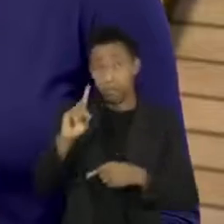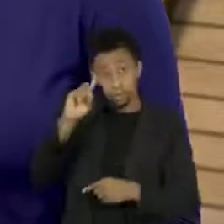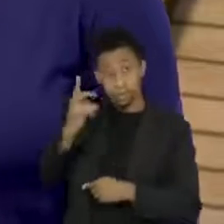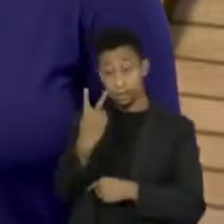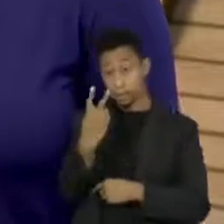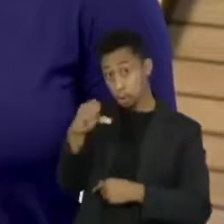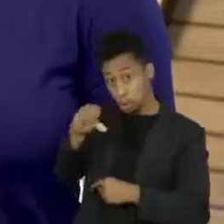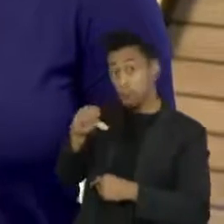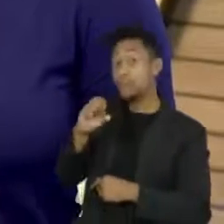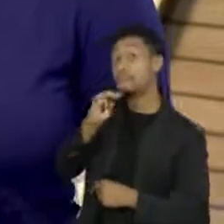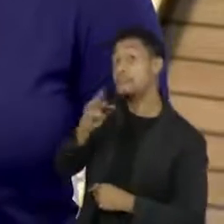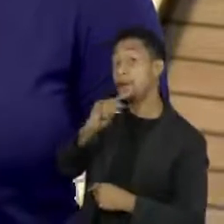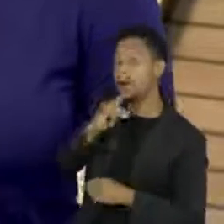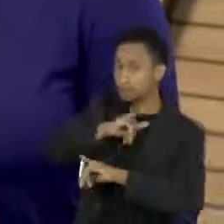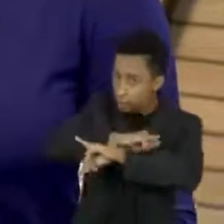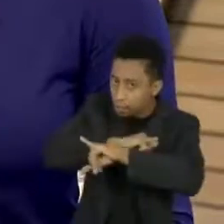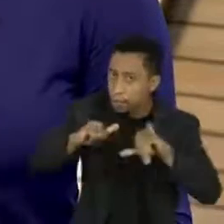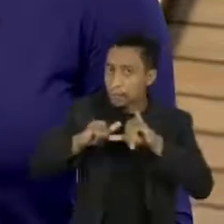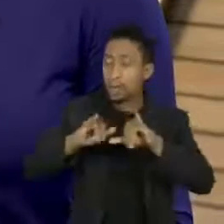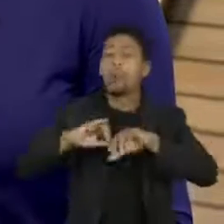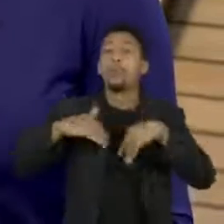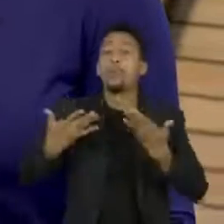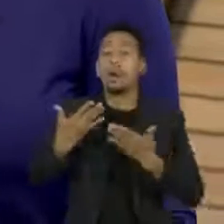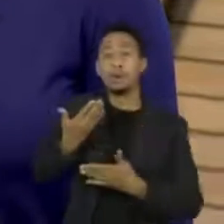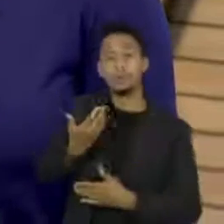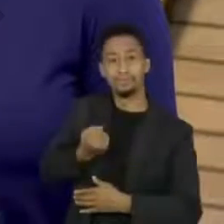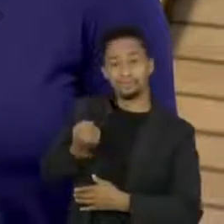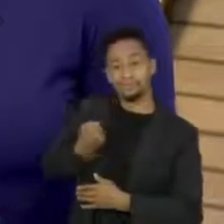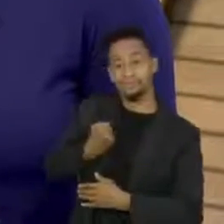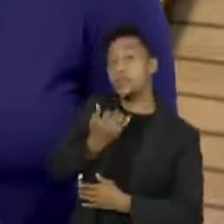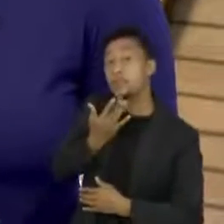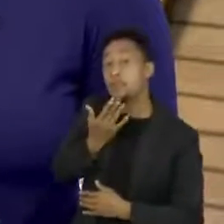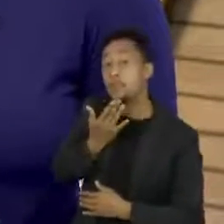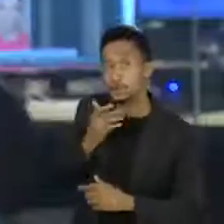março. No site do Inep será possível ter acesso às respostas.